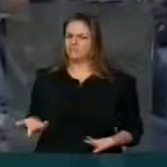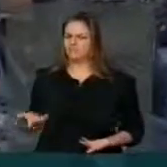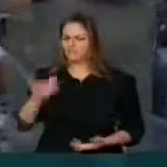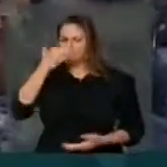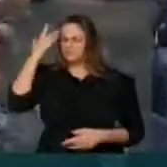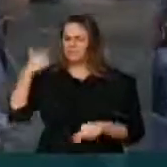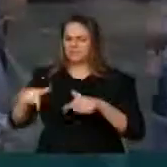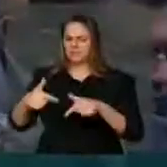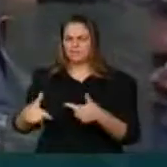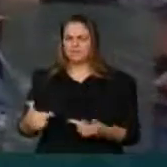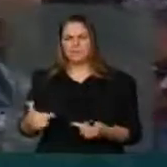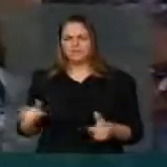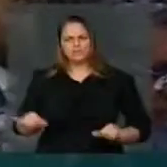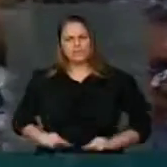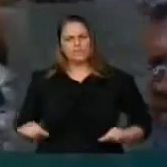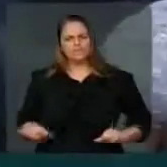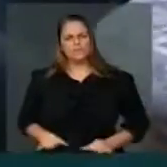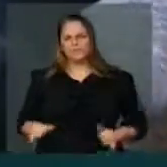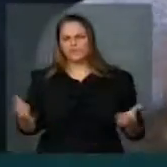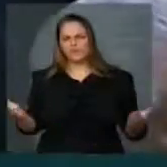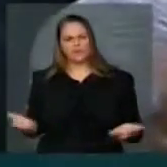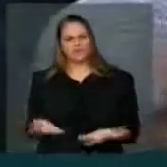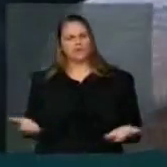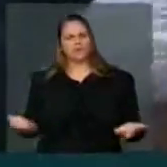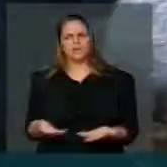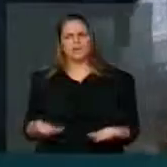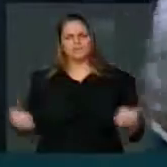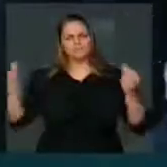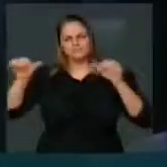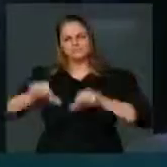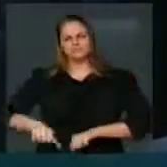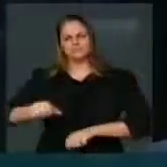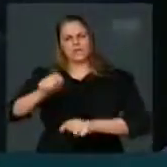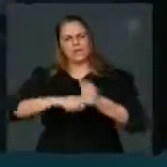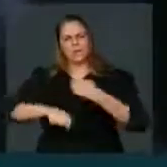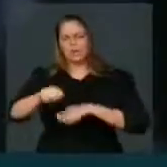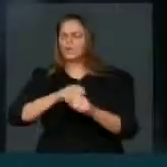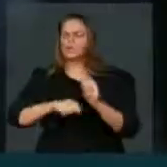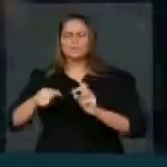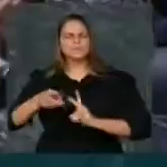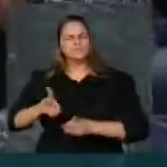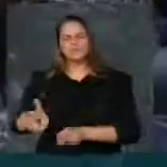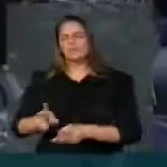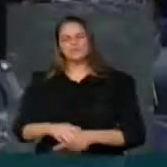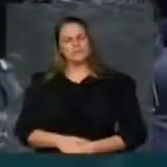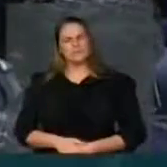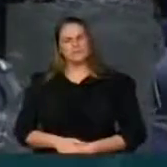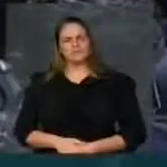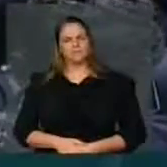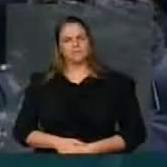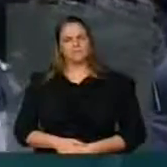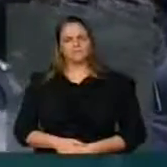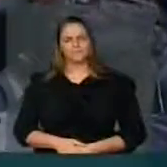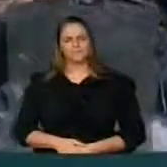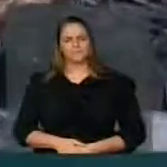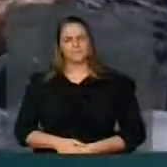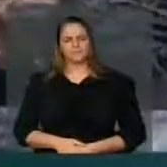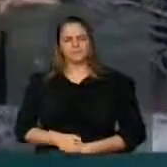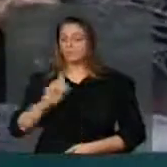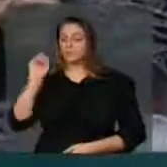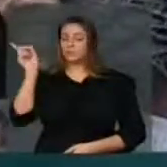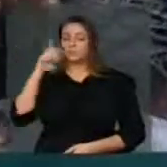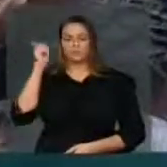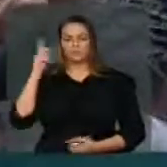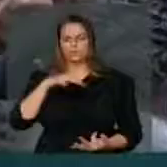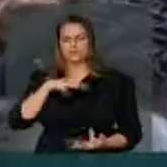está sendo o maior penalizado com a crise atual, como costuma acontecer. As agências de risco são preocupadas